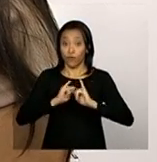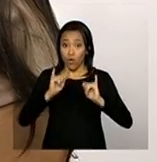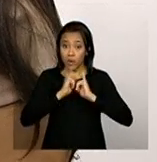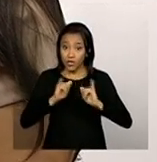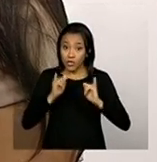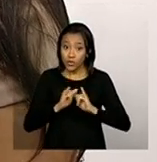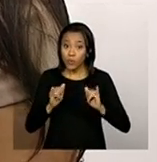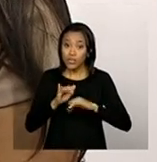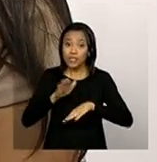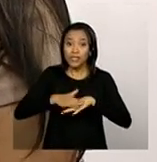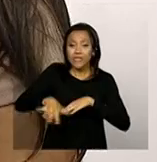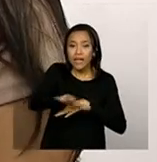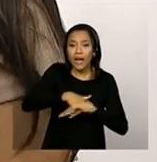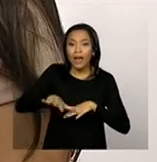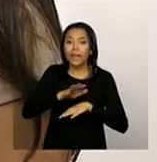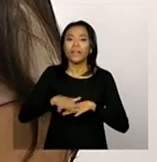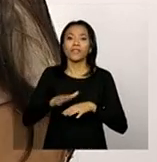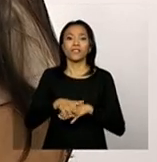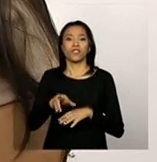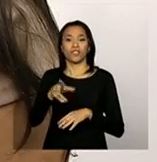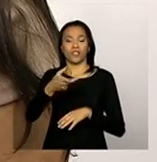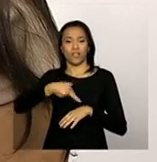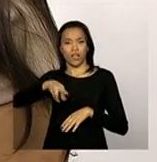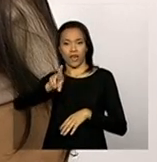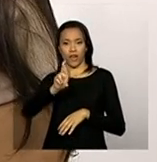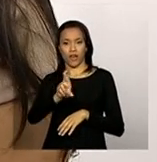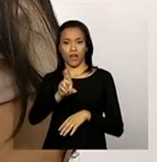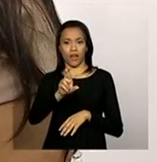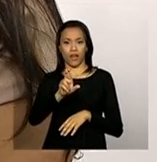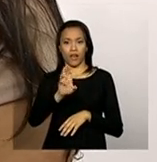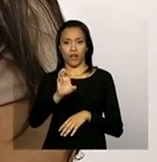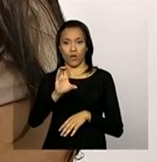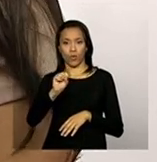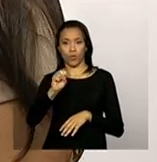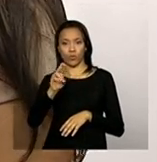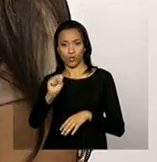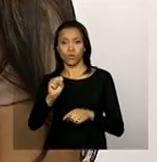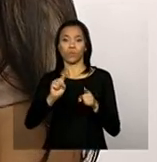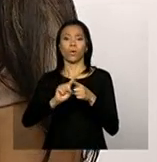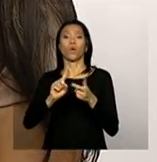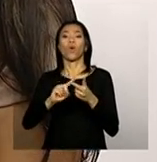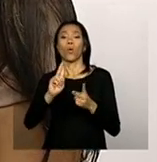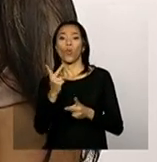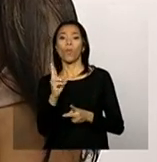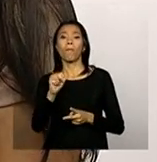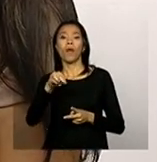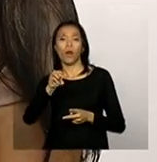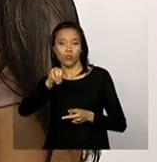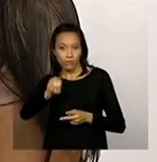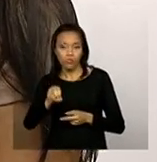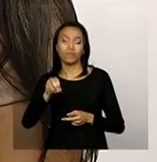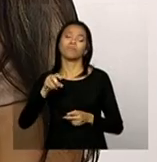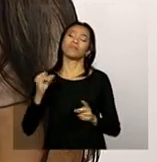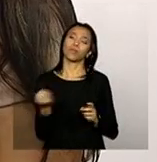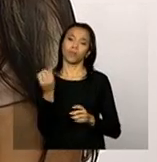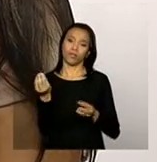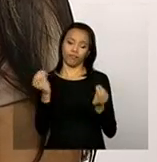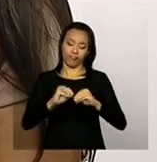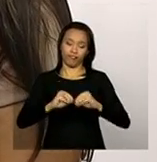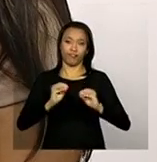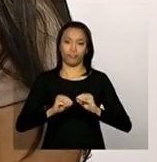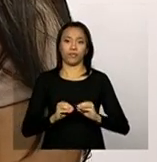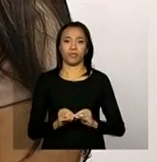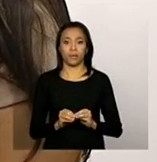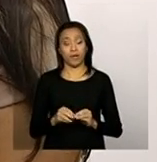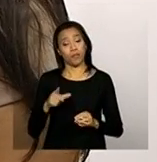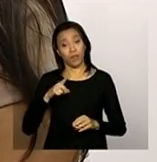humanos. Então, se ele preencheu apenas um profissional, vai ficar constado no Censo que existe apenas um